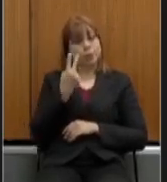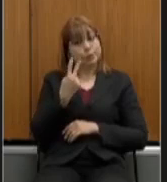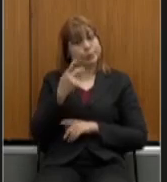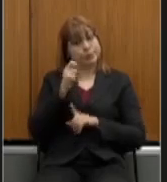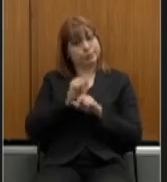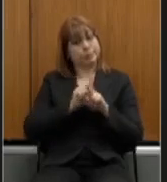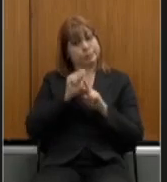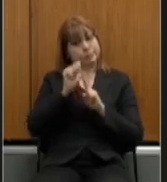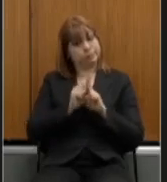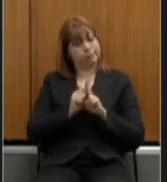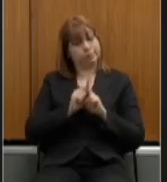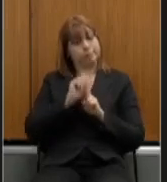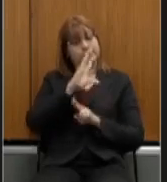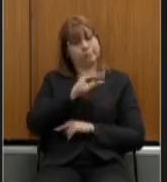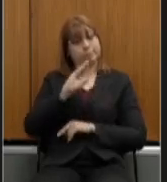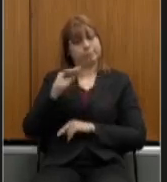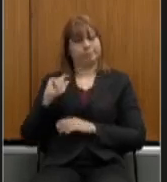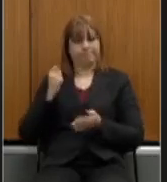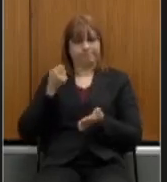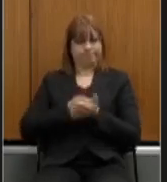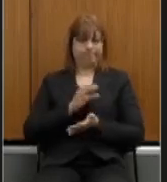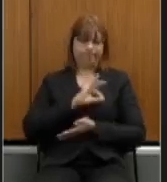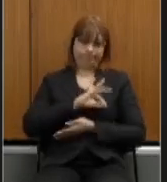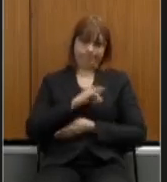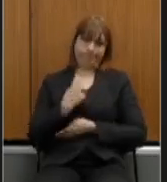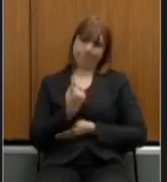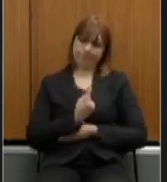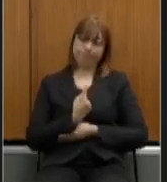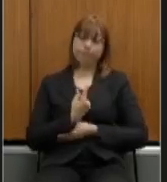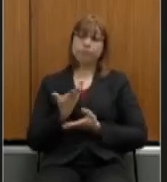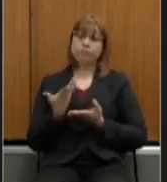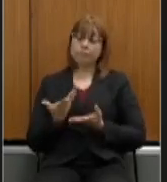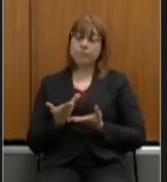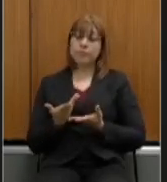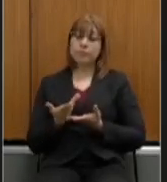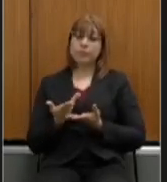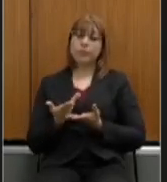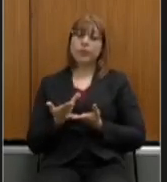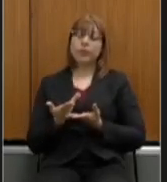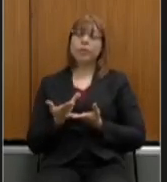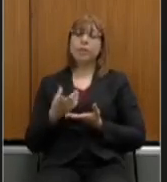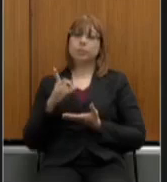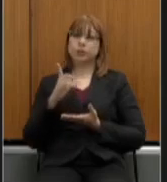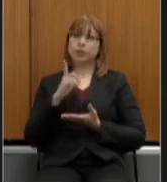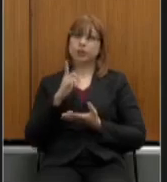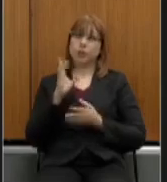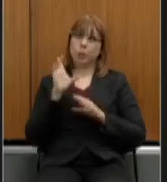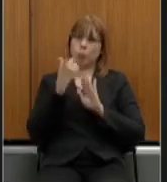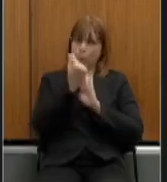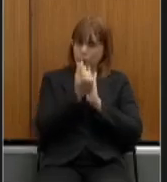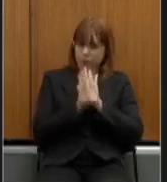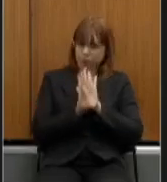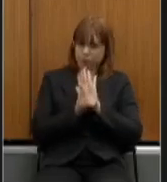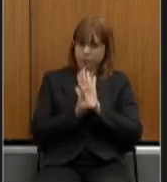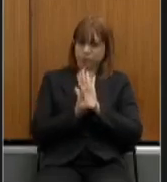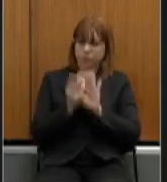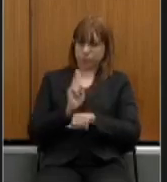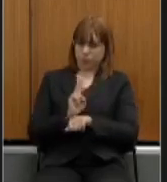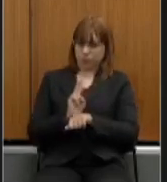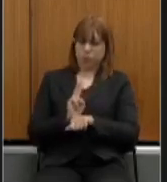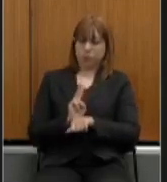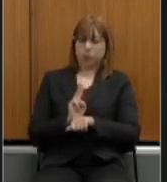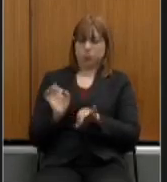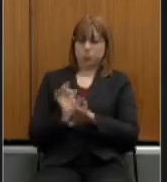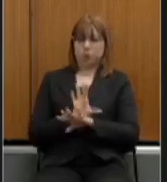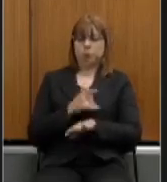atraso da nossa folha de pagamento o déficit previsto para o orçamento de 2020 era algo